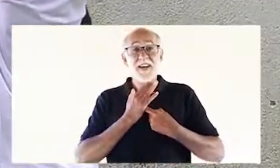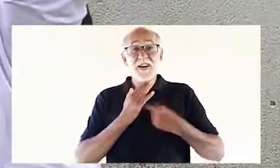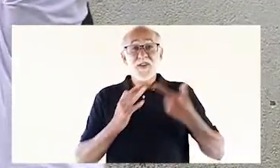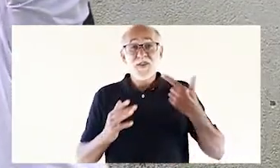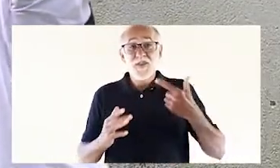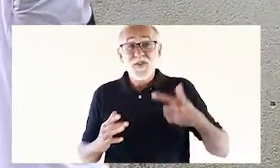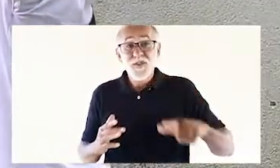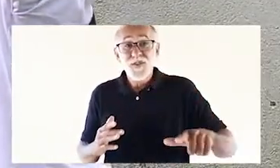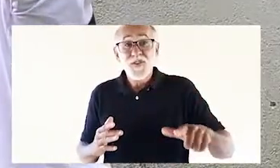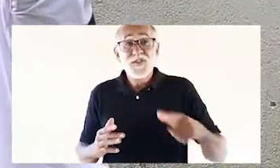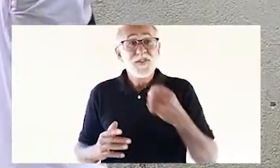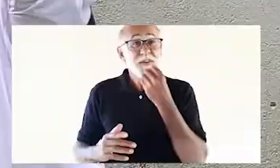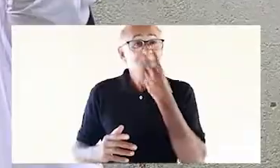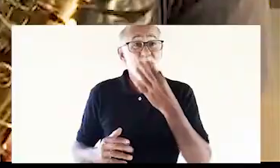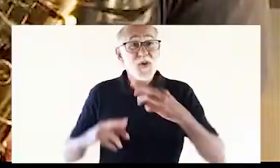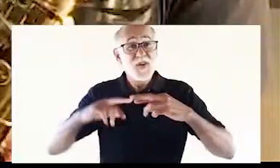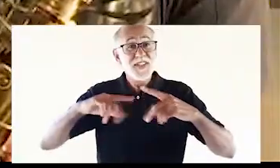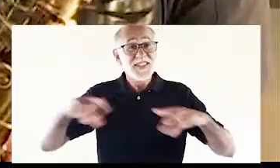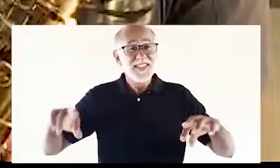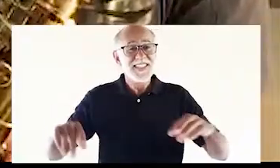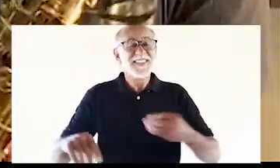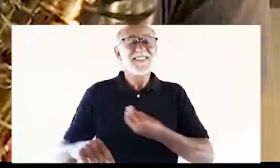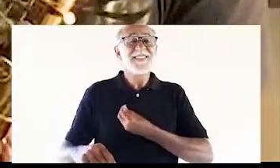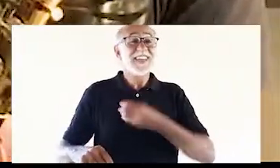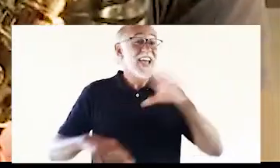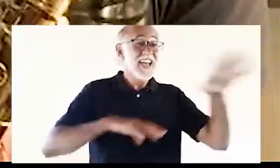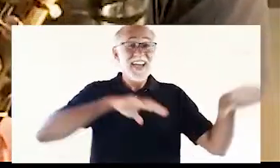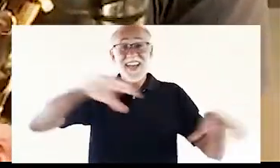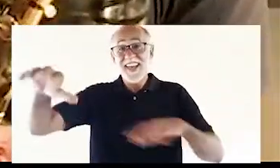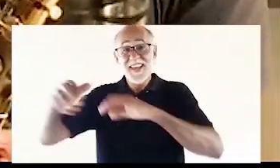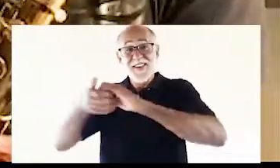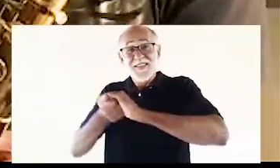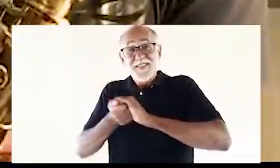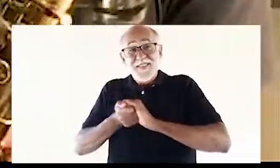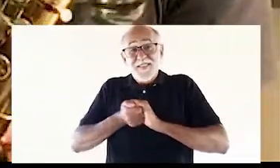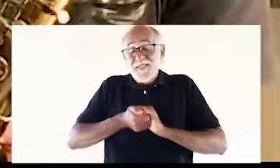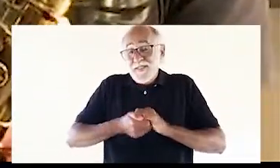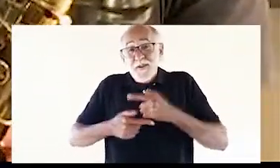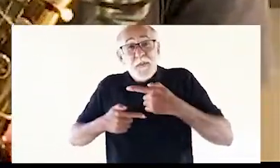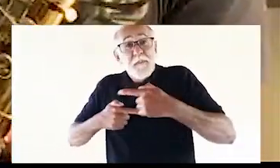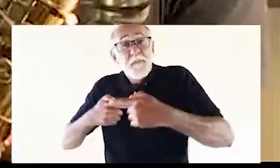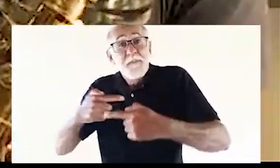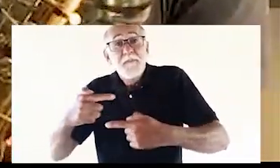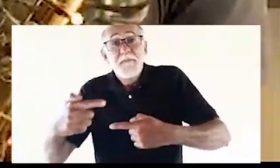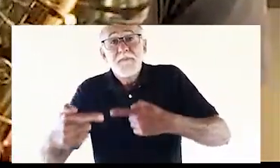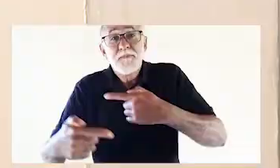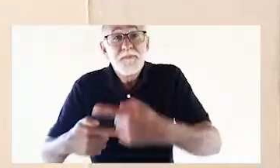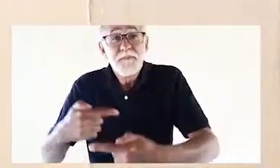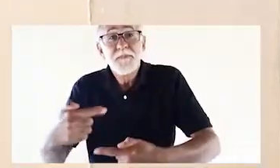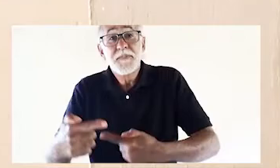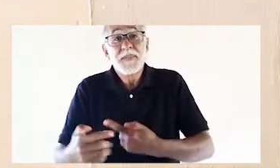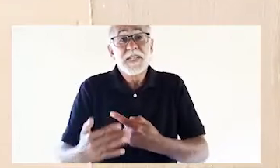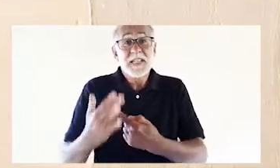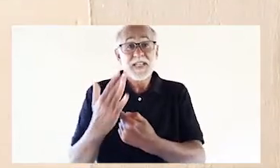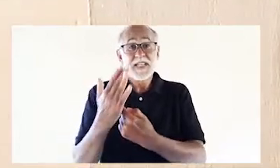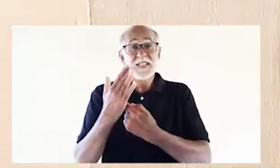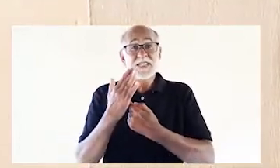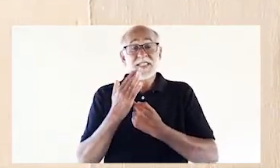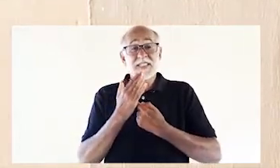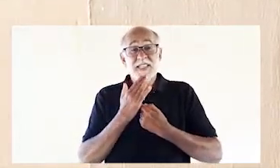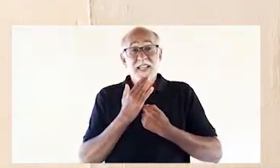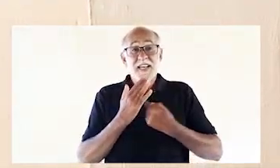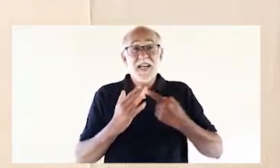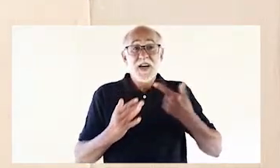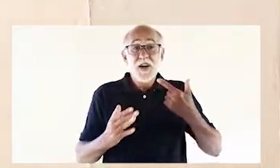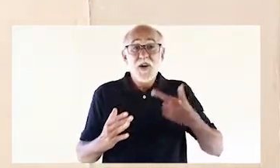louros da vida Me dê a mão Vamos à luta, me ajude a conquistar